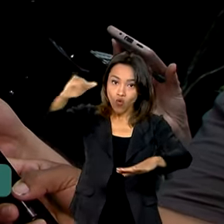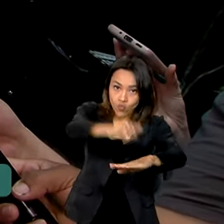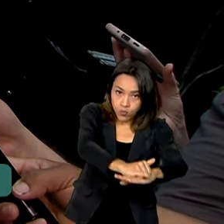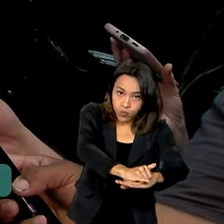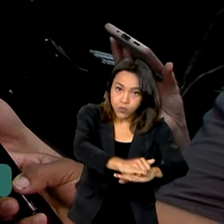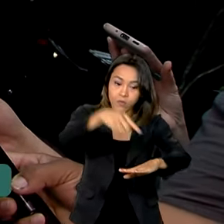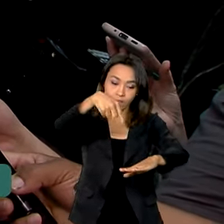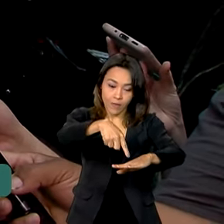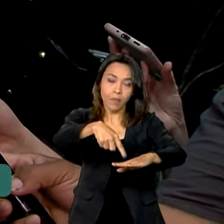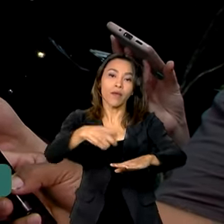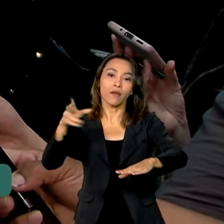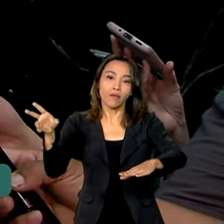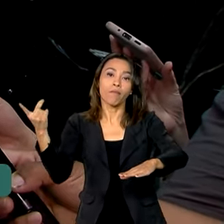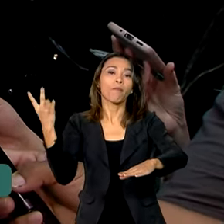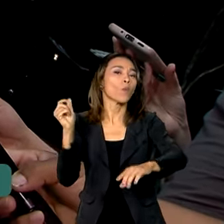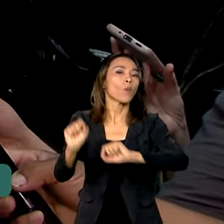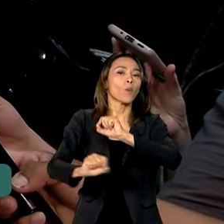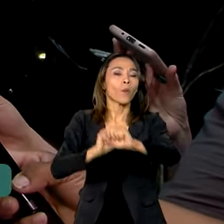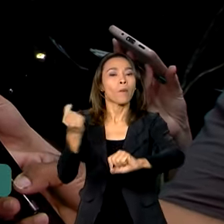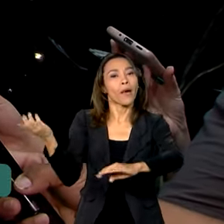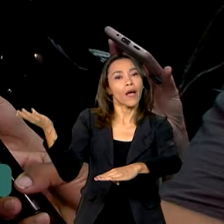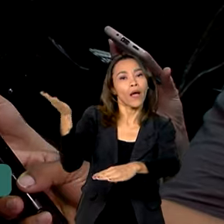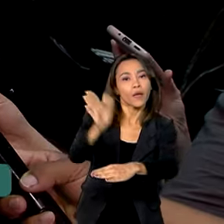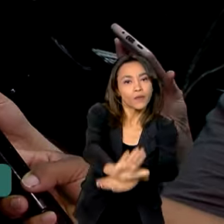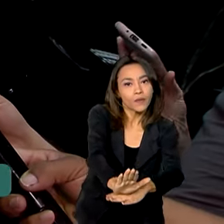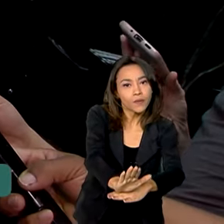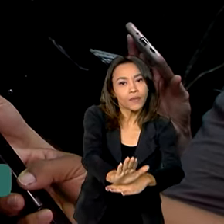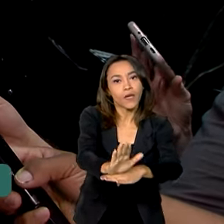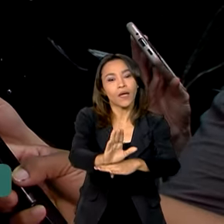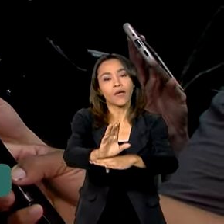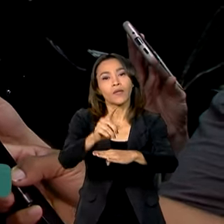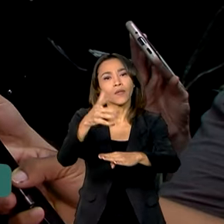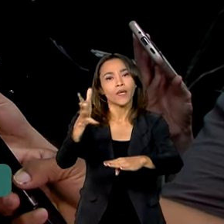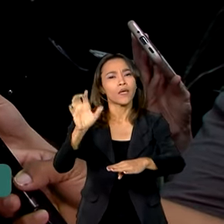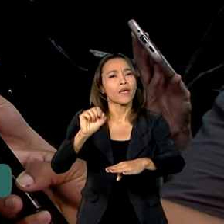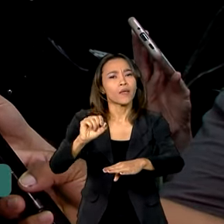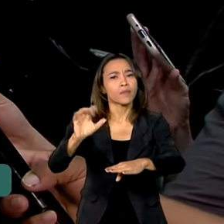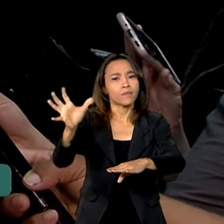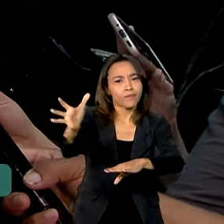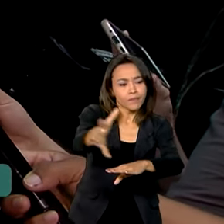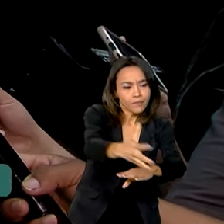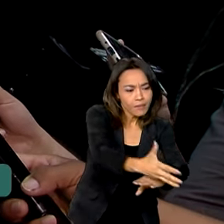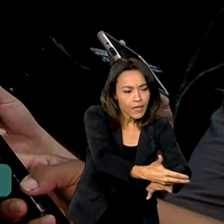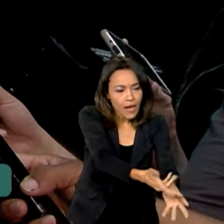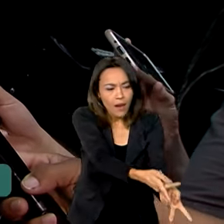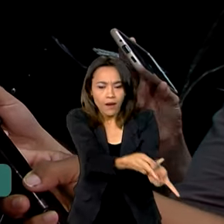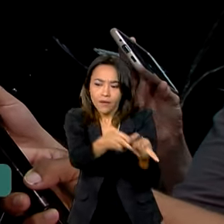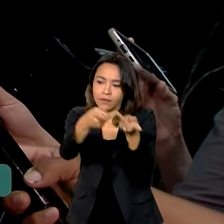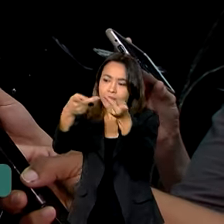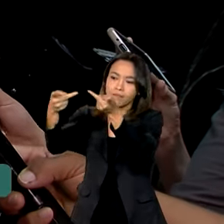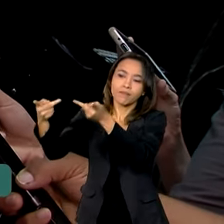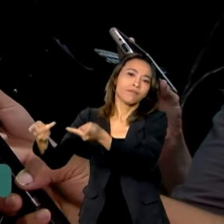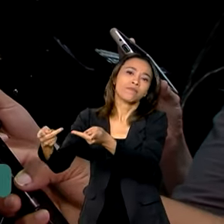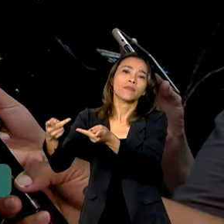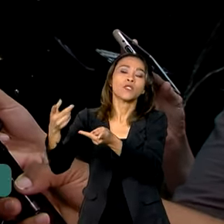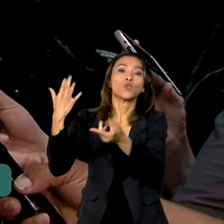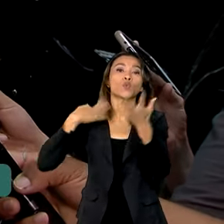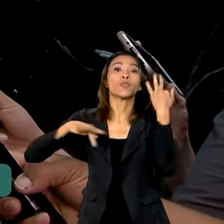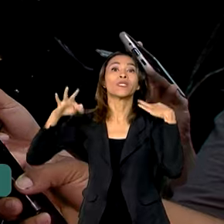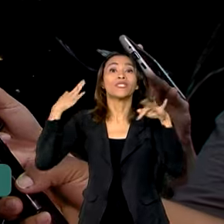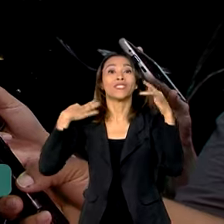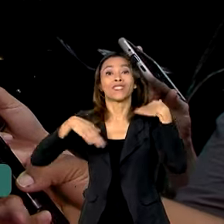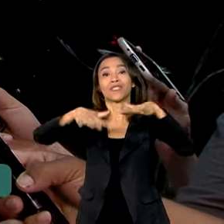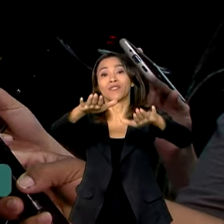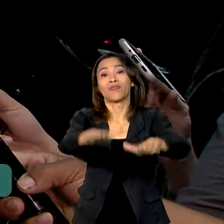comerciais também, para a gente poder fazer a repatriação, para a gente poder trazer muitos turistas que